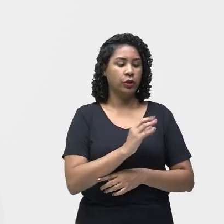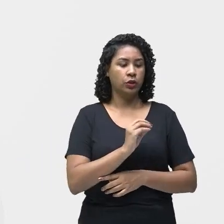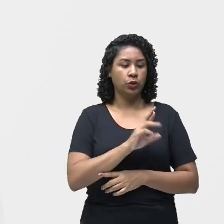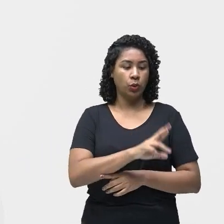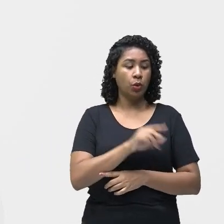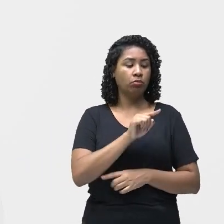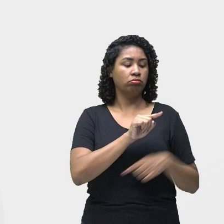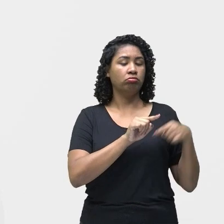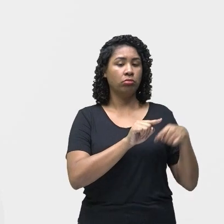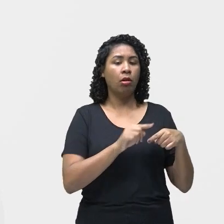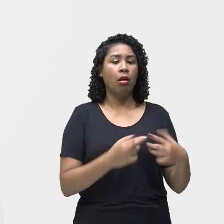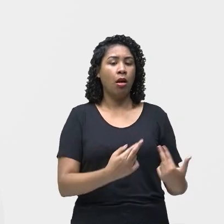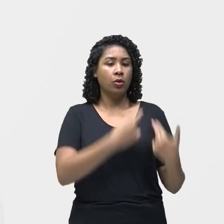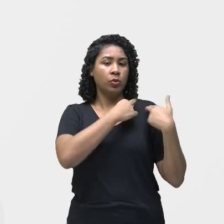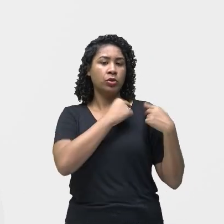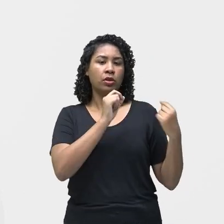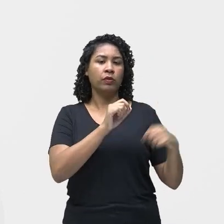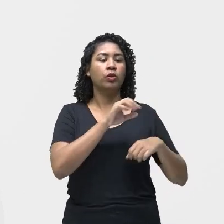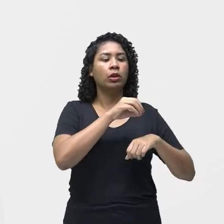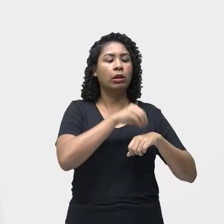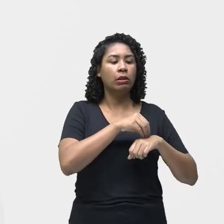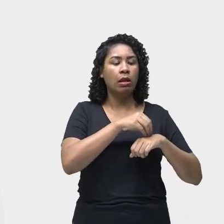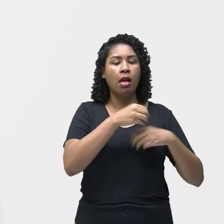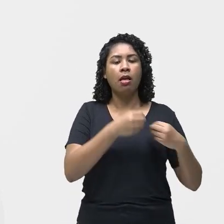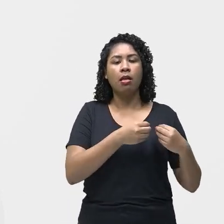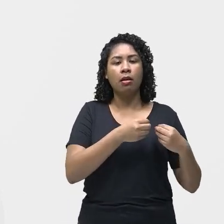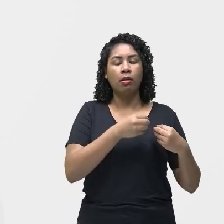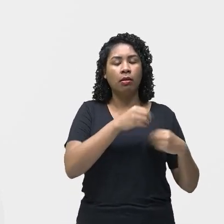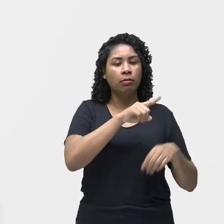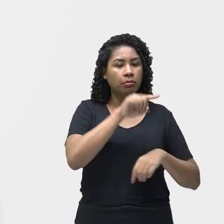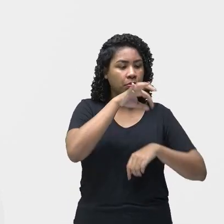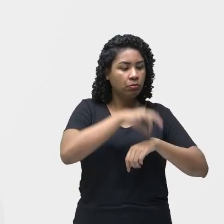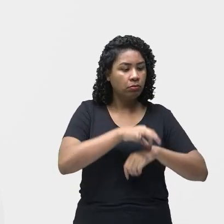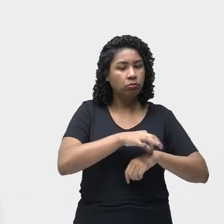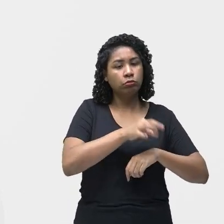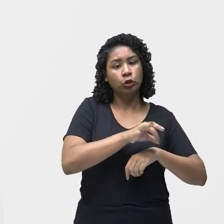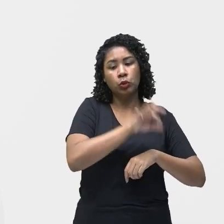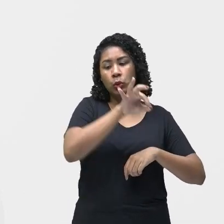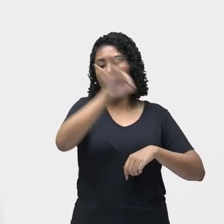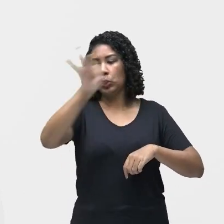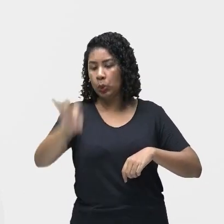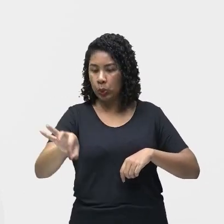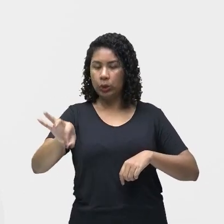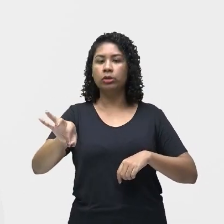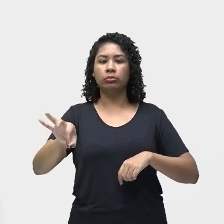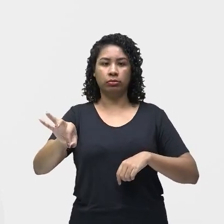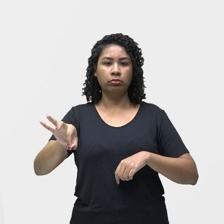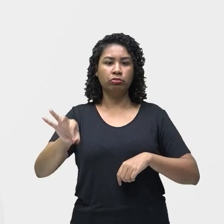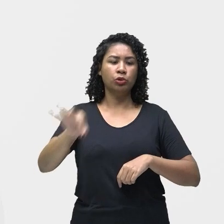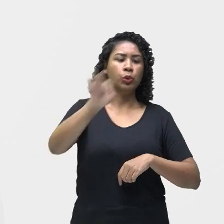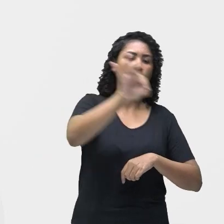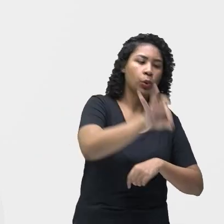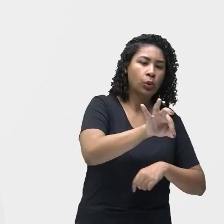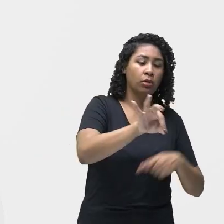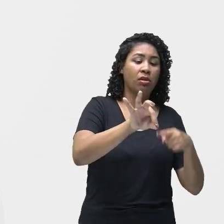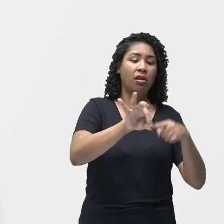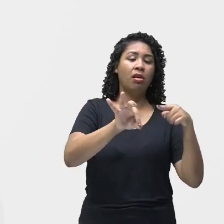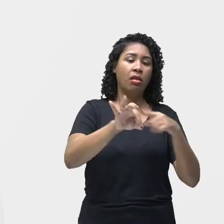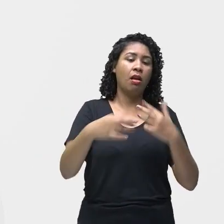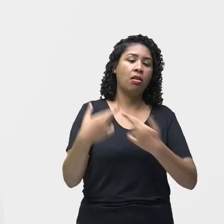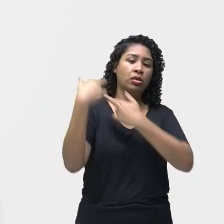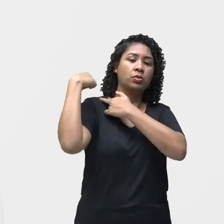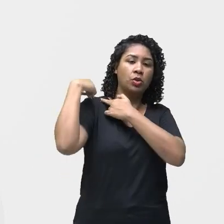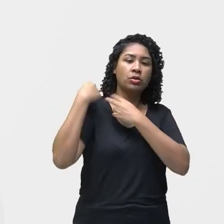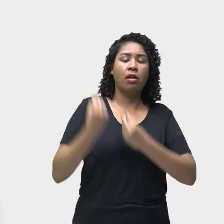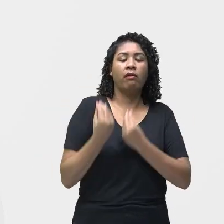transporta o agente etiológico. O vetor é aquele que carrega o agente etiológico dentro